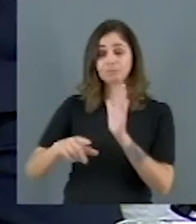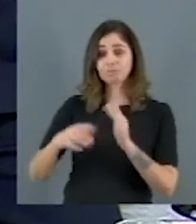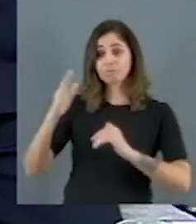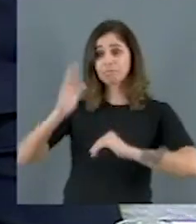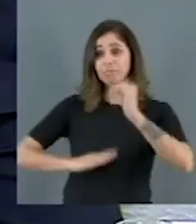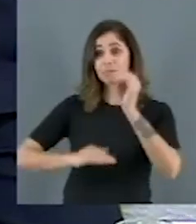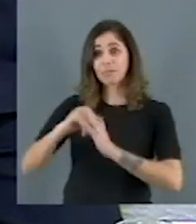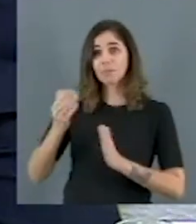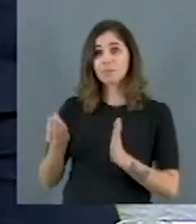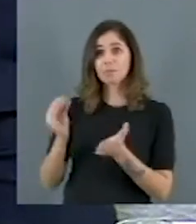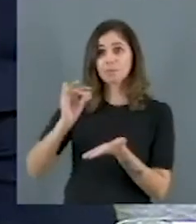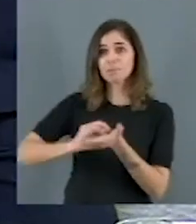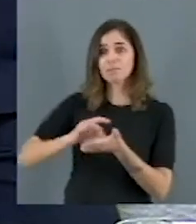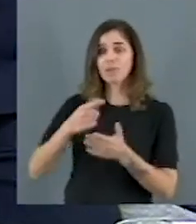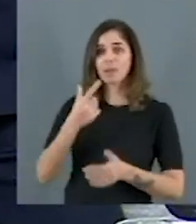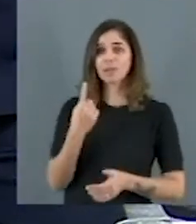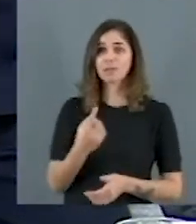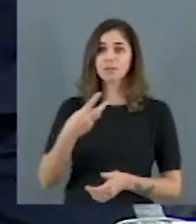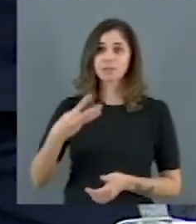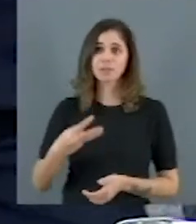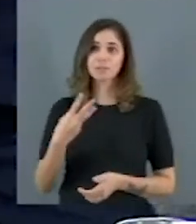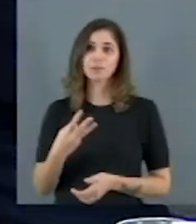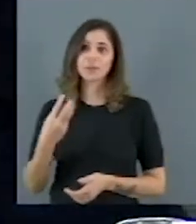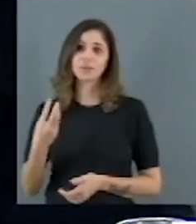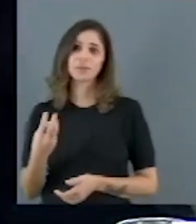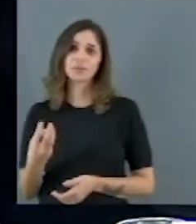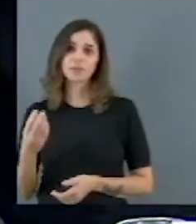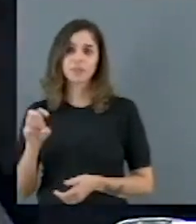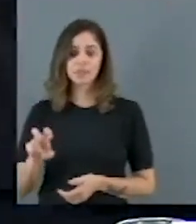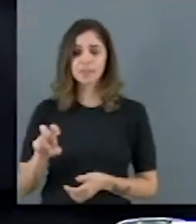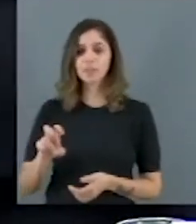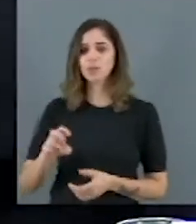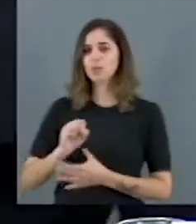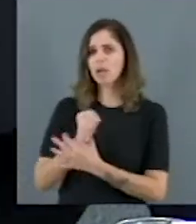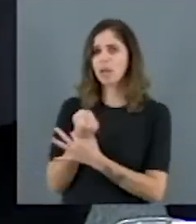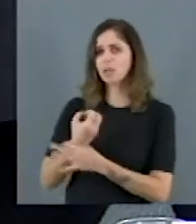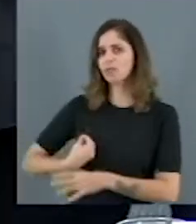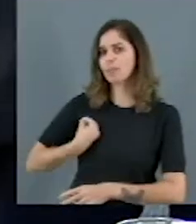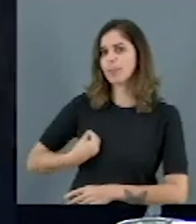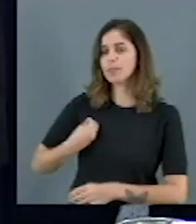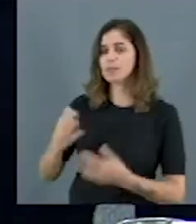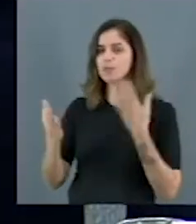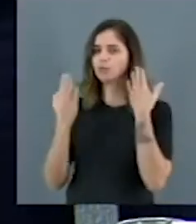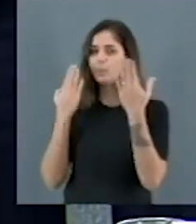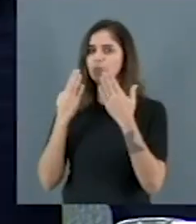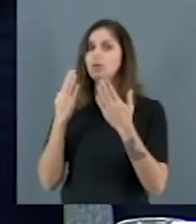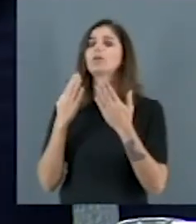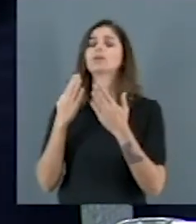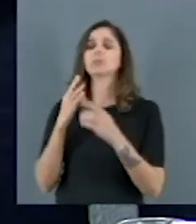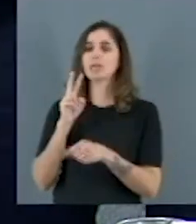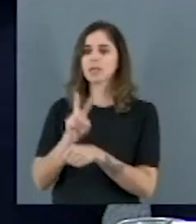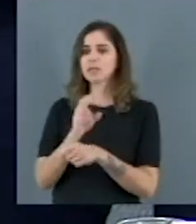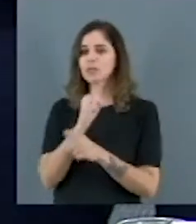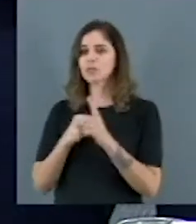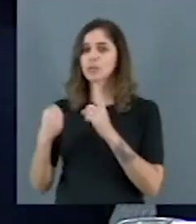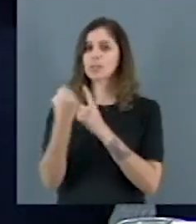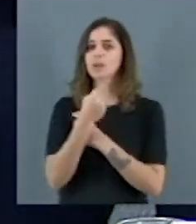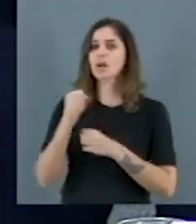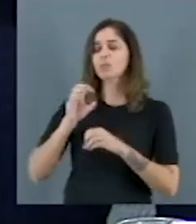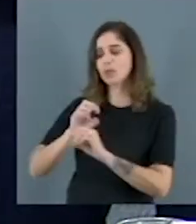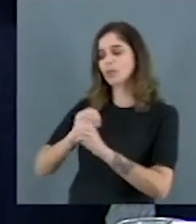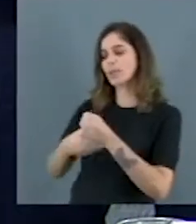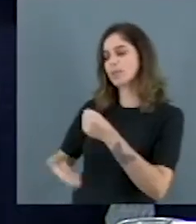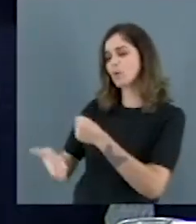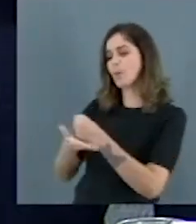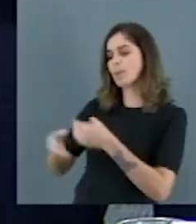.935, essa que garante a presença de psicólogos e de assistentes sociais na educação básica, a partir de